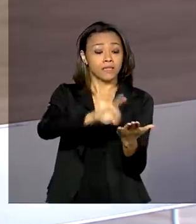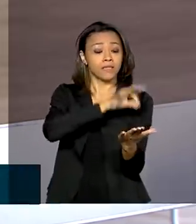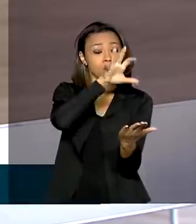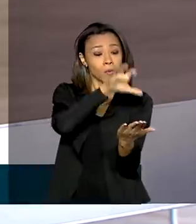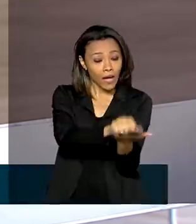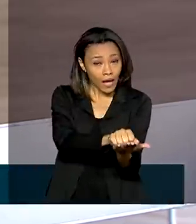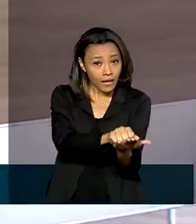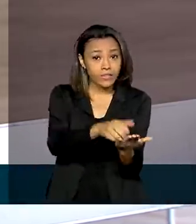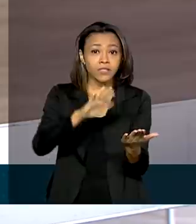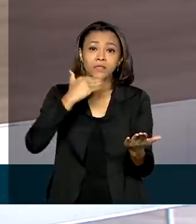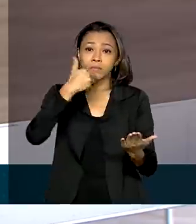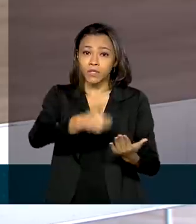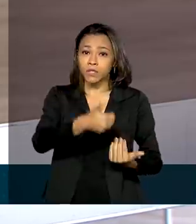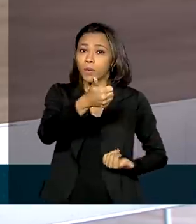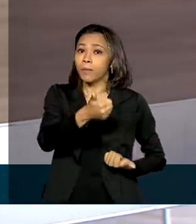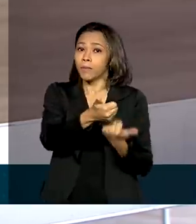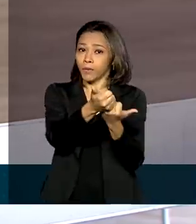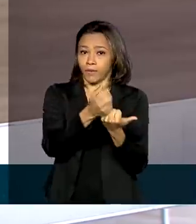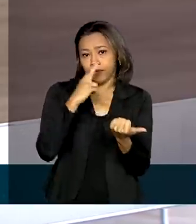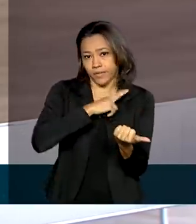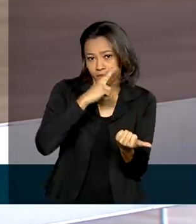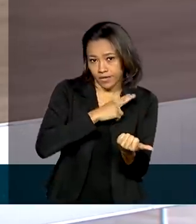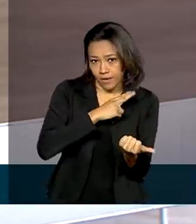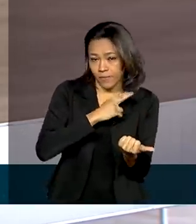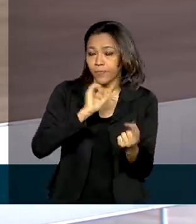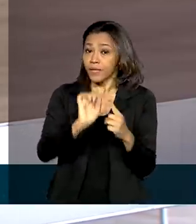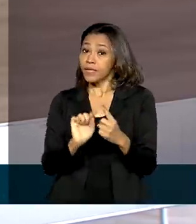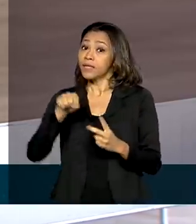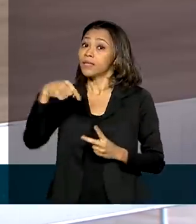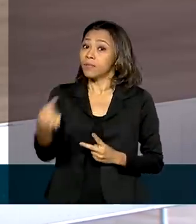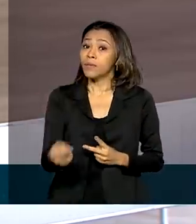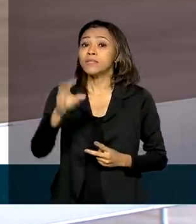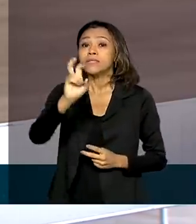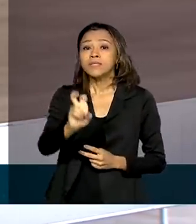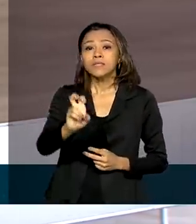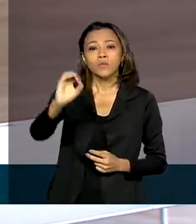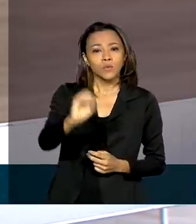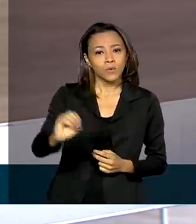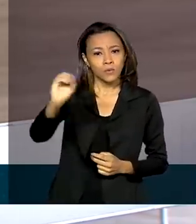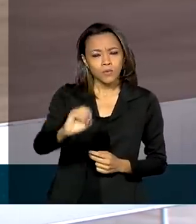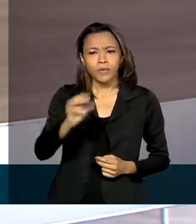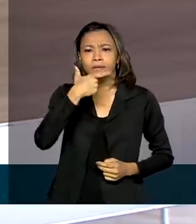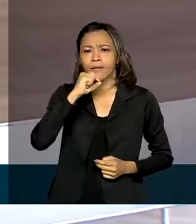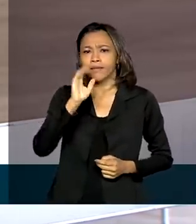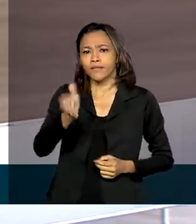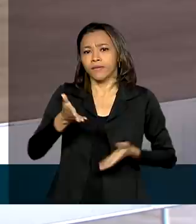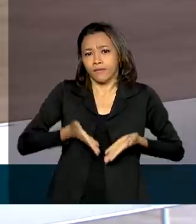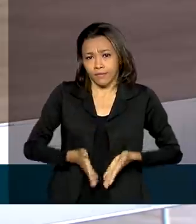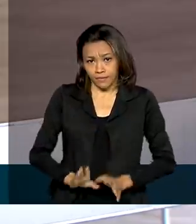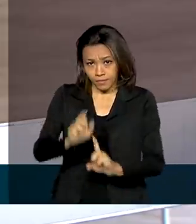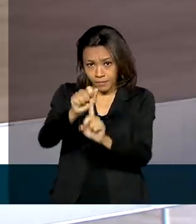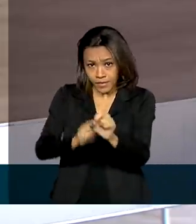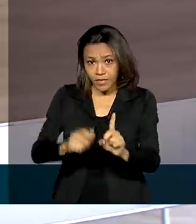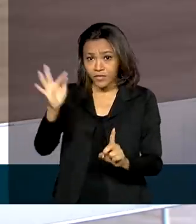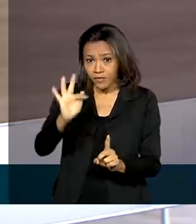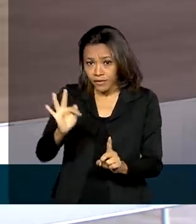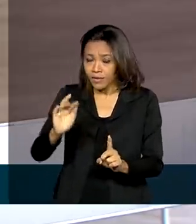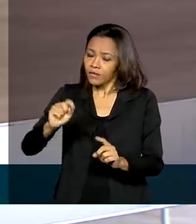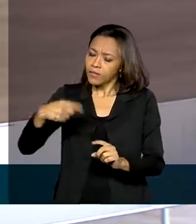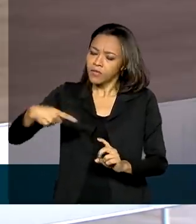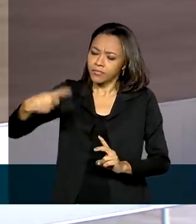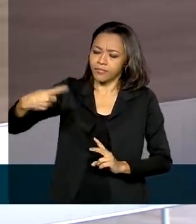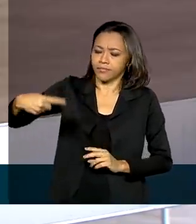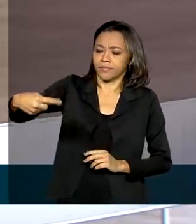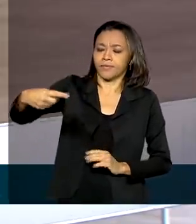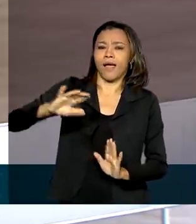solicitaram benefício no aplicativo de celular. E na sequência, em 5 de outubro, recebem os nascidos em fevereiro e assim por diante até